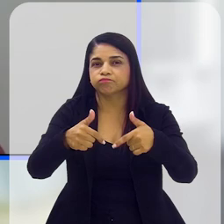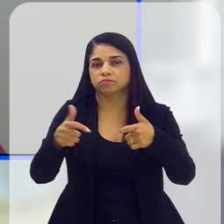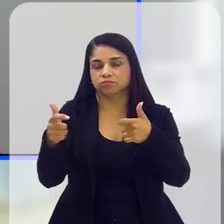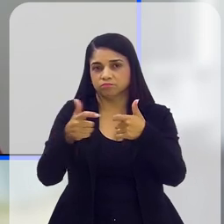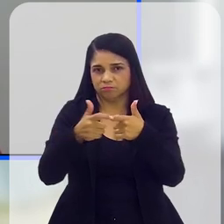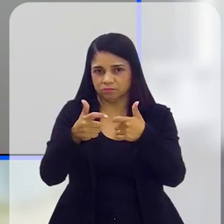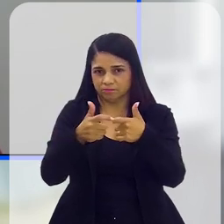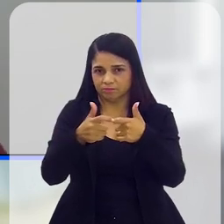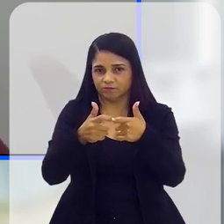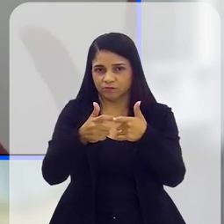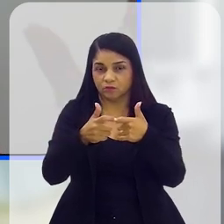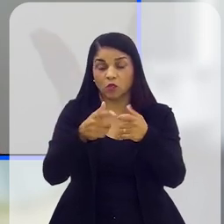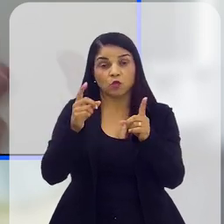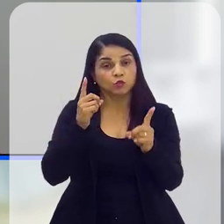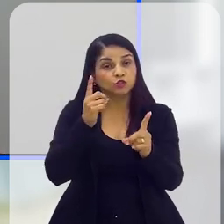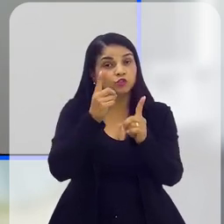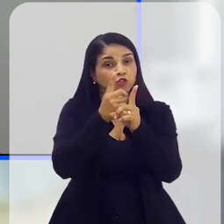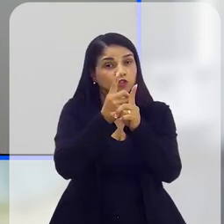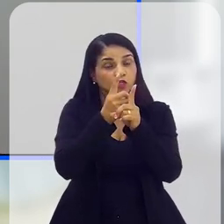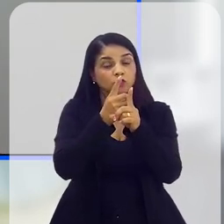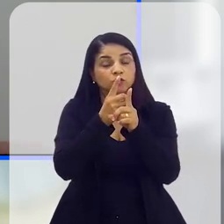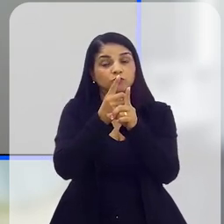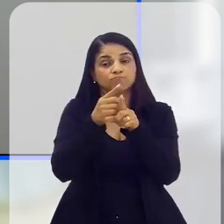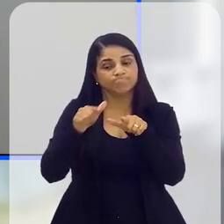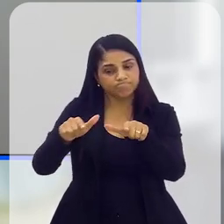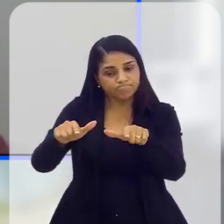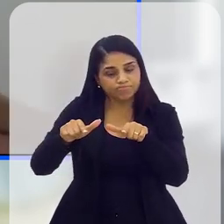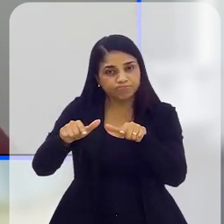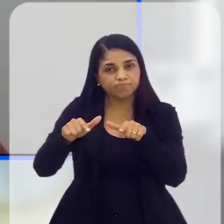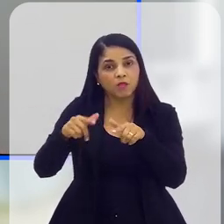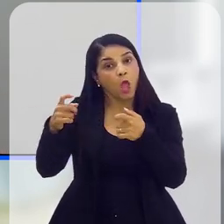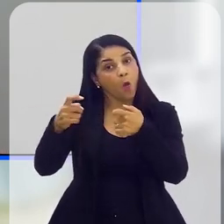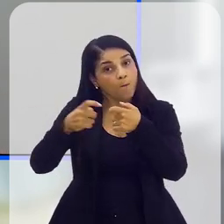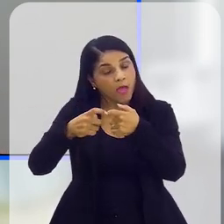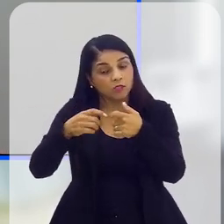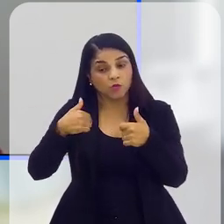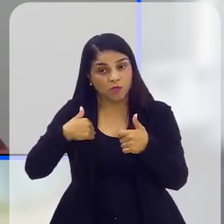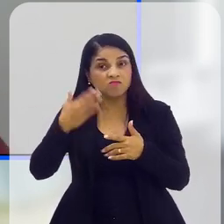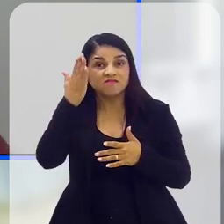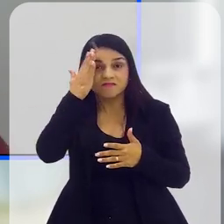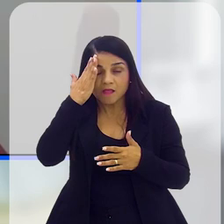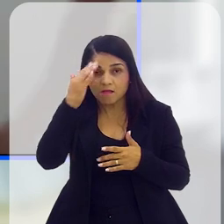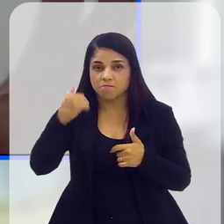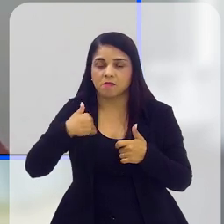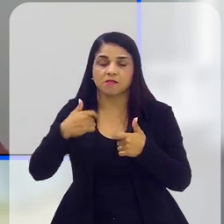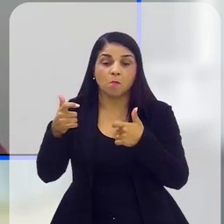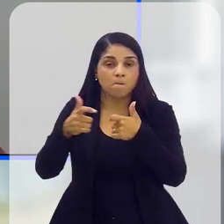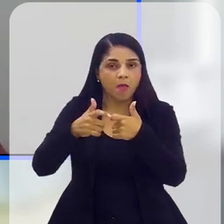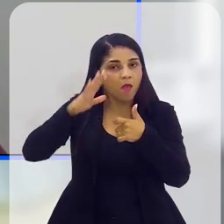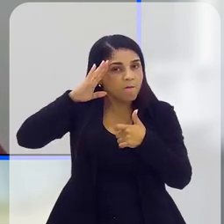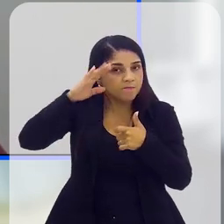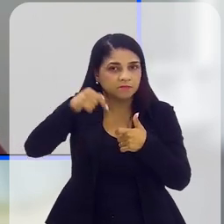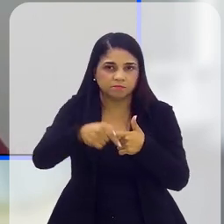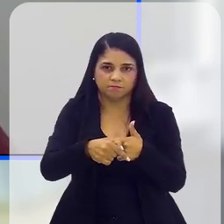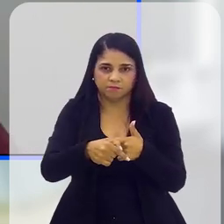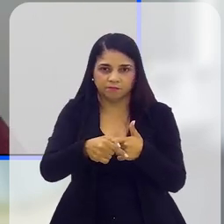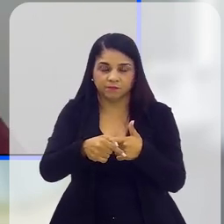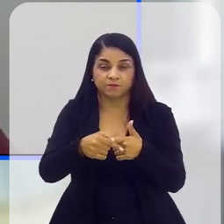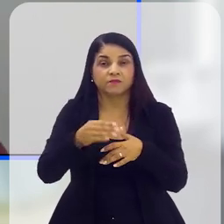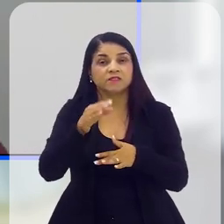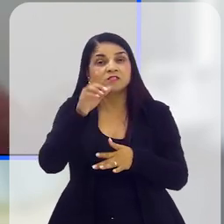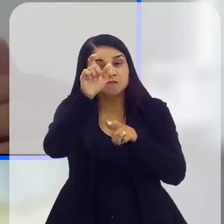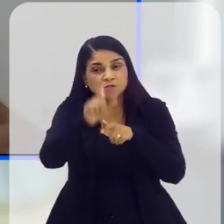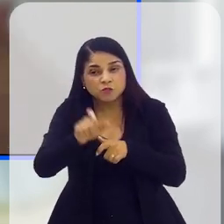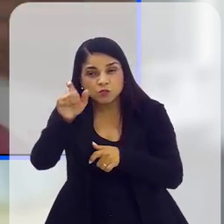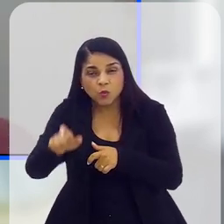atuação do médico e que o diagnóstico tem que ser fechado por ele, ainda que eu também saiba. Então, é importante que as pessoas entendam